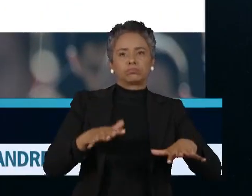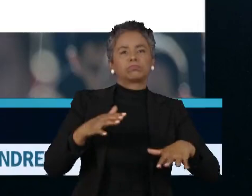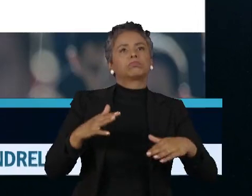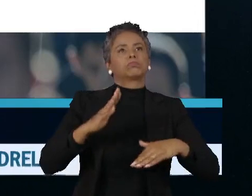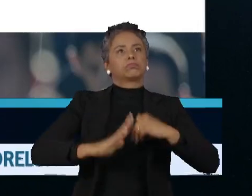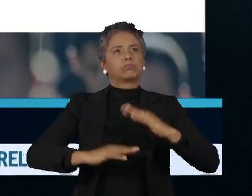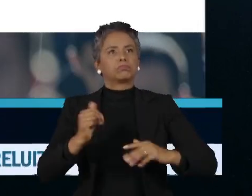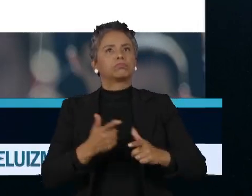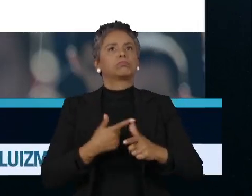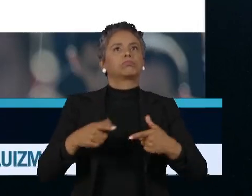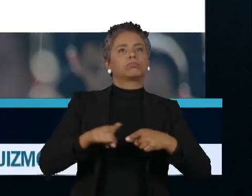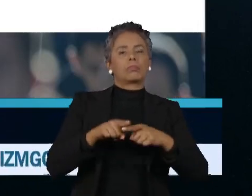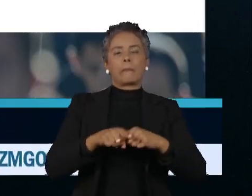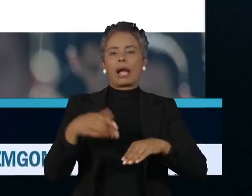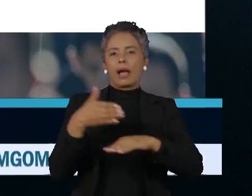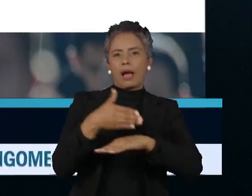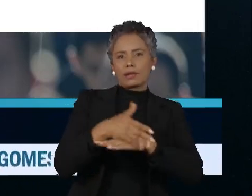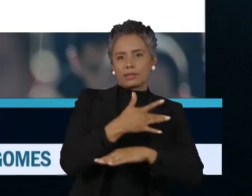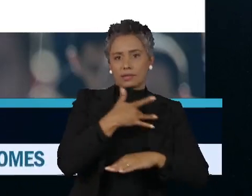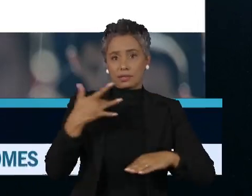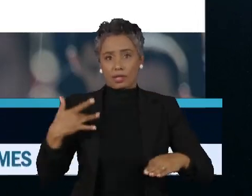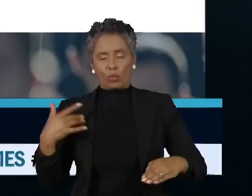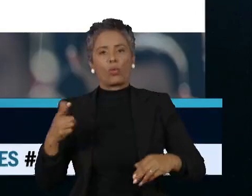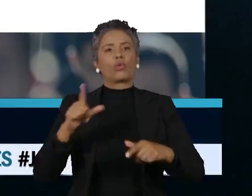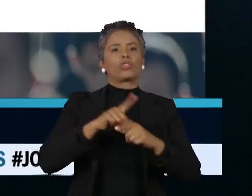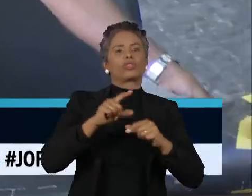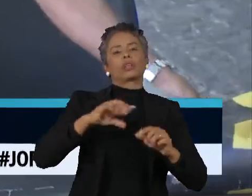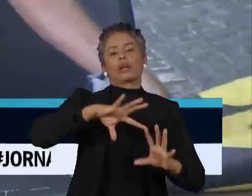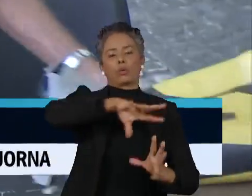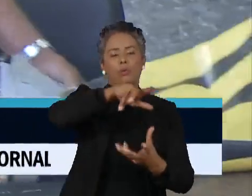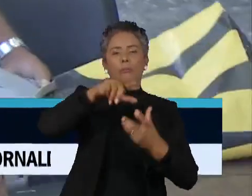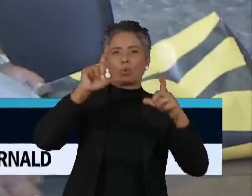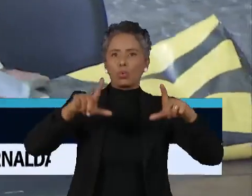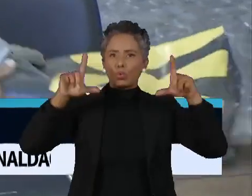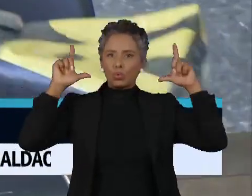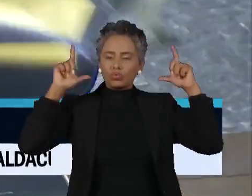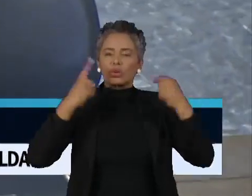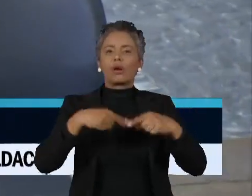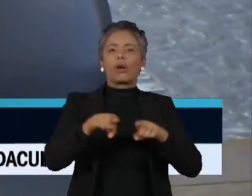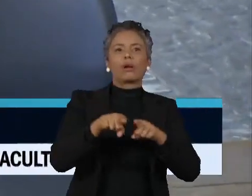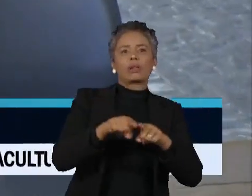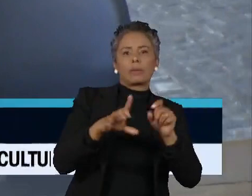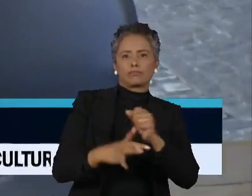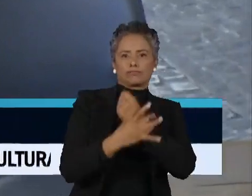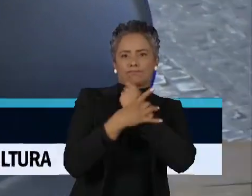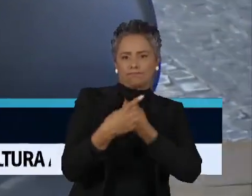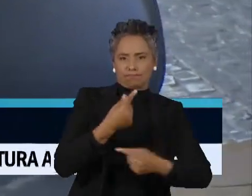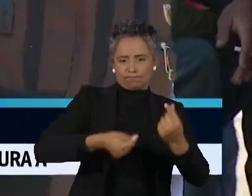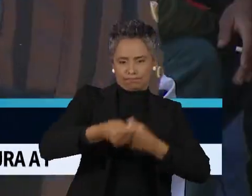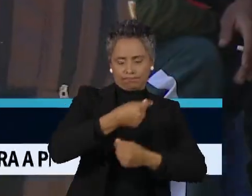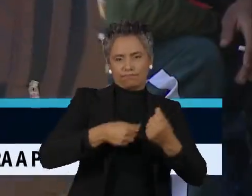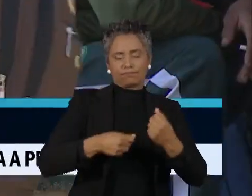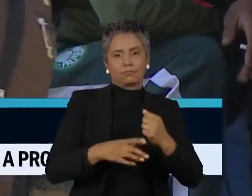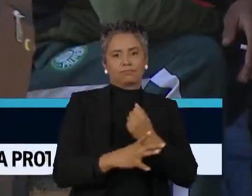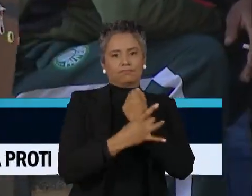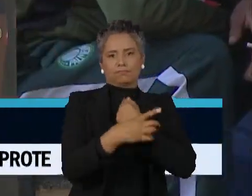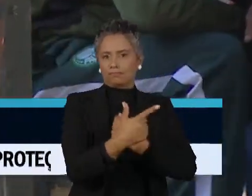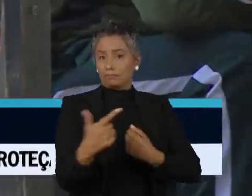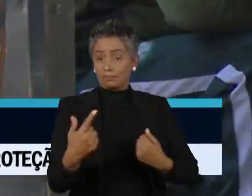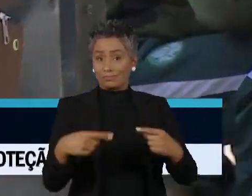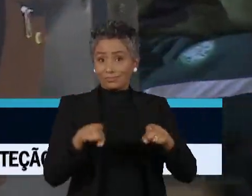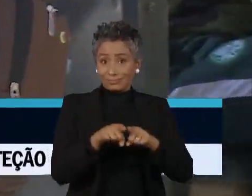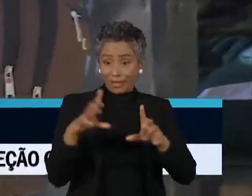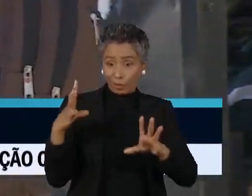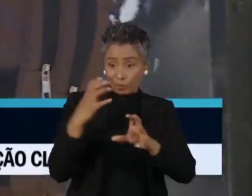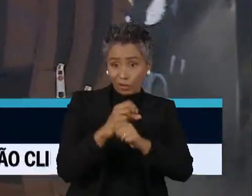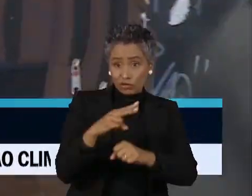acesso à saúde, inclusão digital e segurança financeira. Em São Paulo, por exemplo, pagar as contas é um problema para 21%